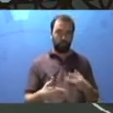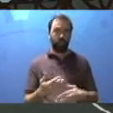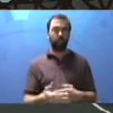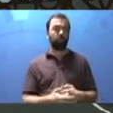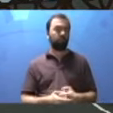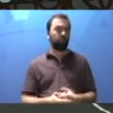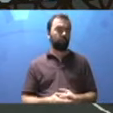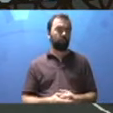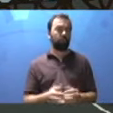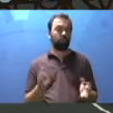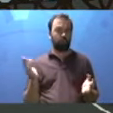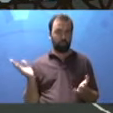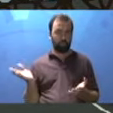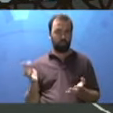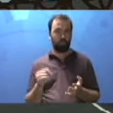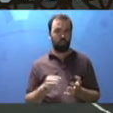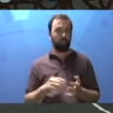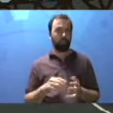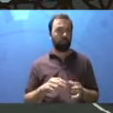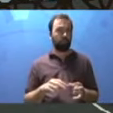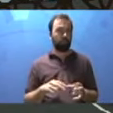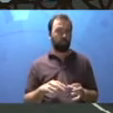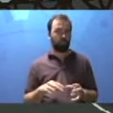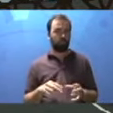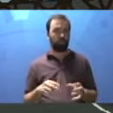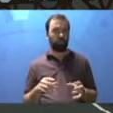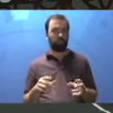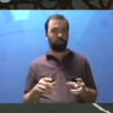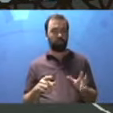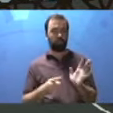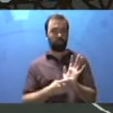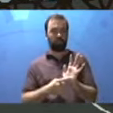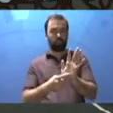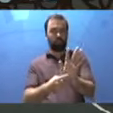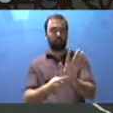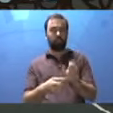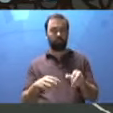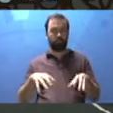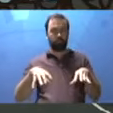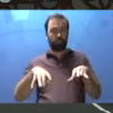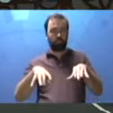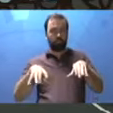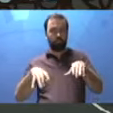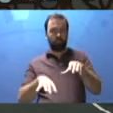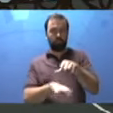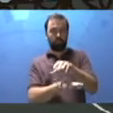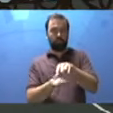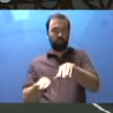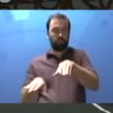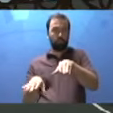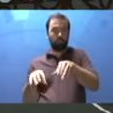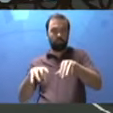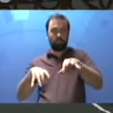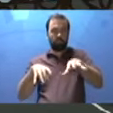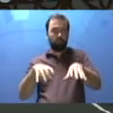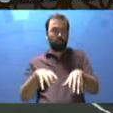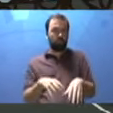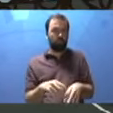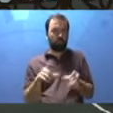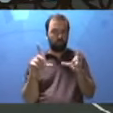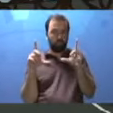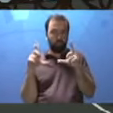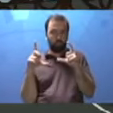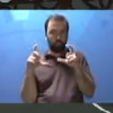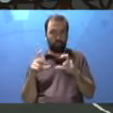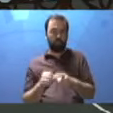Seguindo. Aqui, tem uma apresentação de uma maquete. São fotos. Fotos que eu quis pegar para vocês